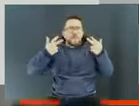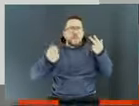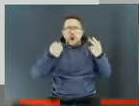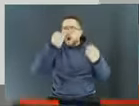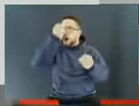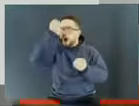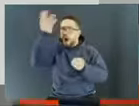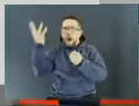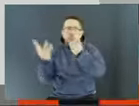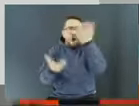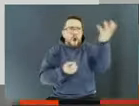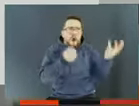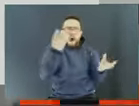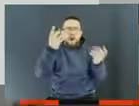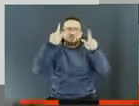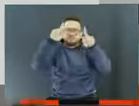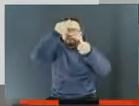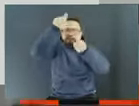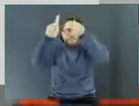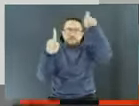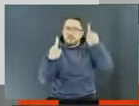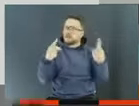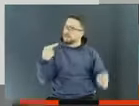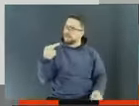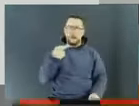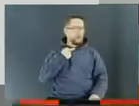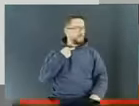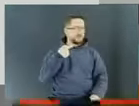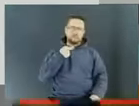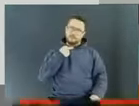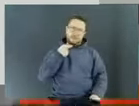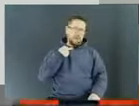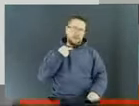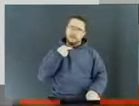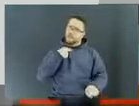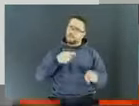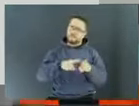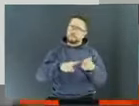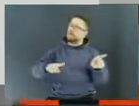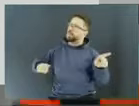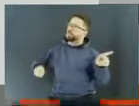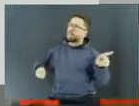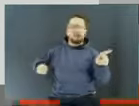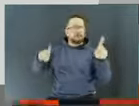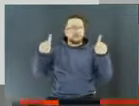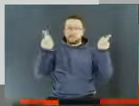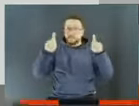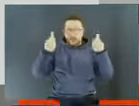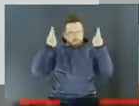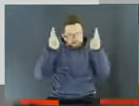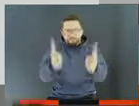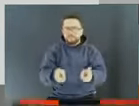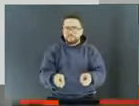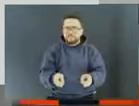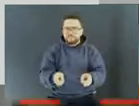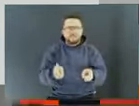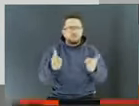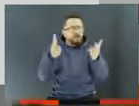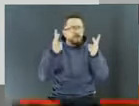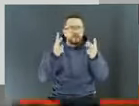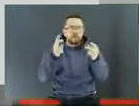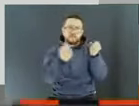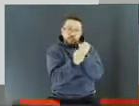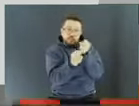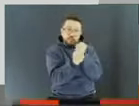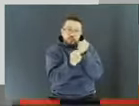atrás. Portanto, essa é a nossa proposta, regulamentar o funcionamento da atividade de self-storage como setorial,